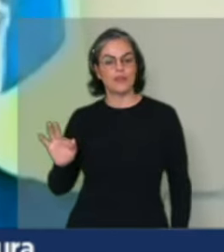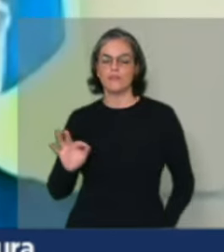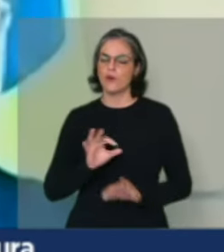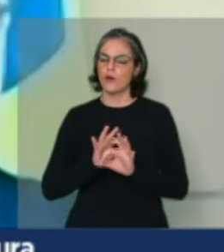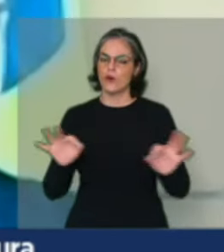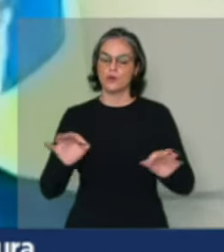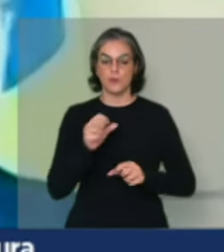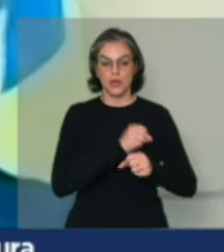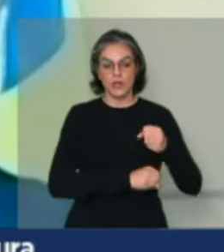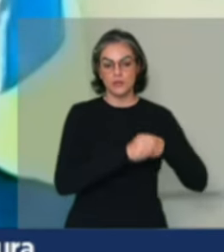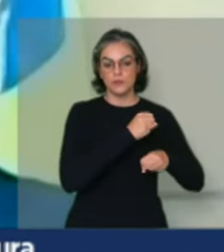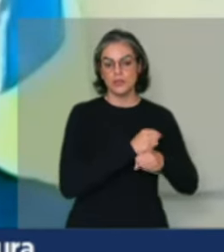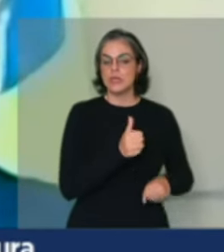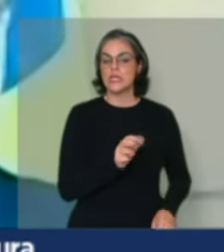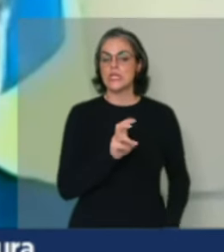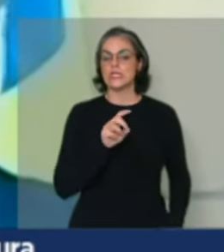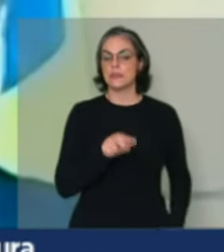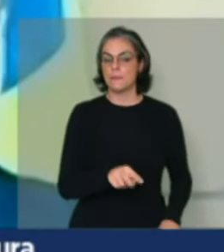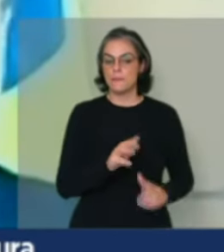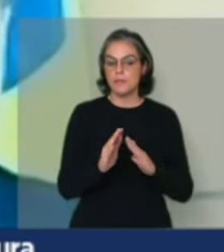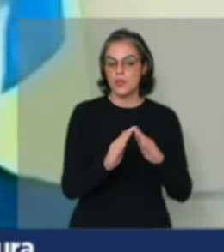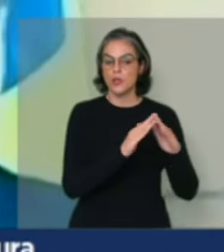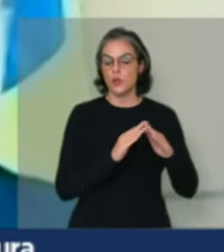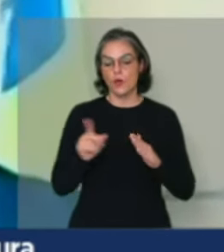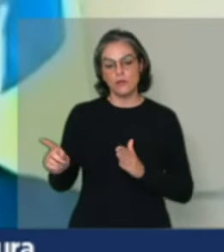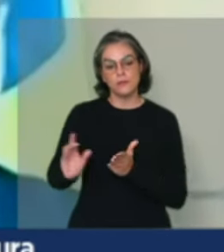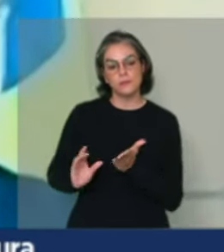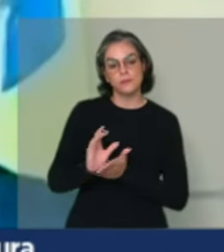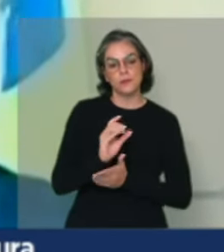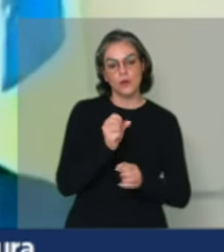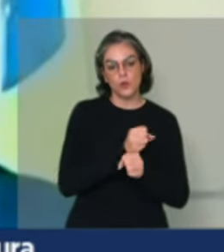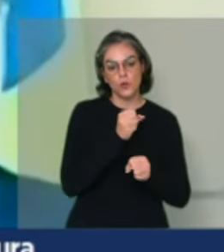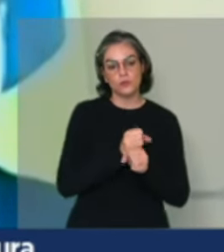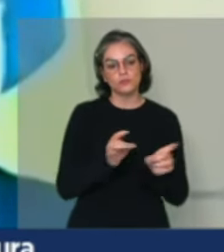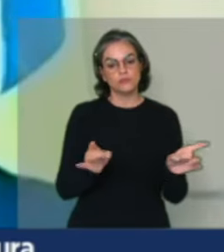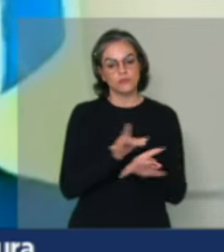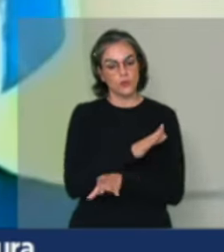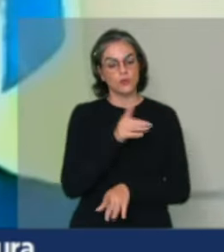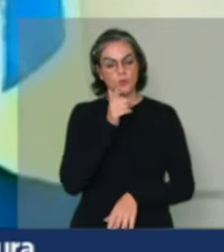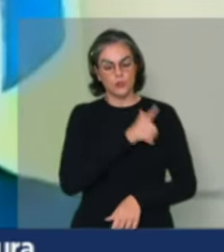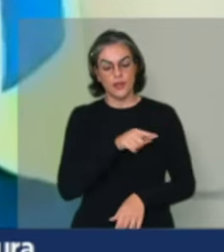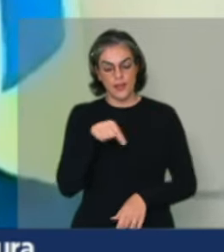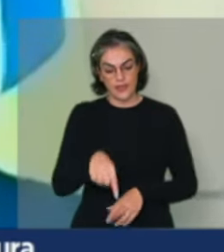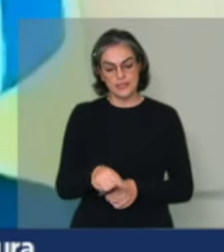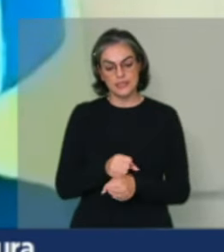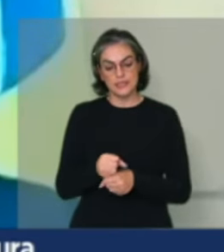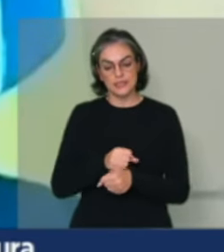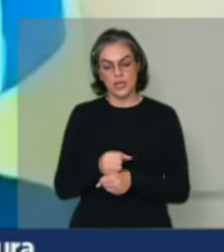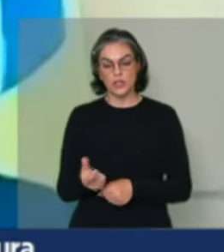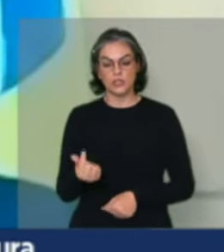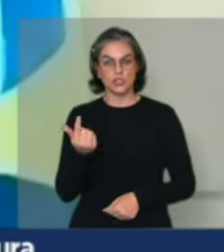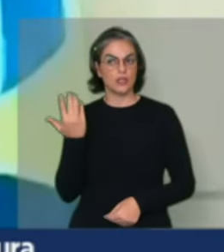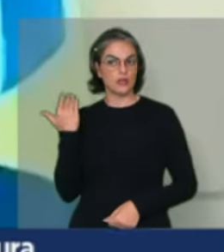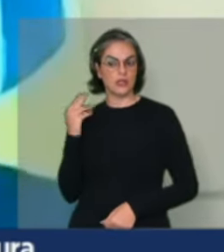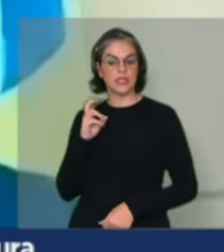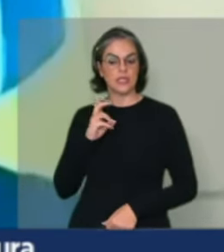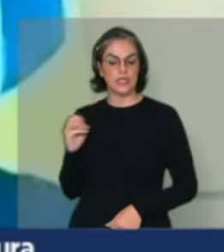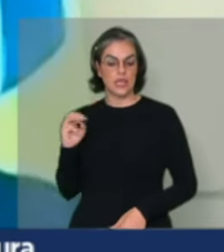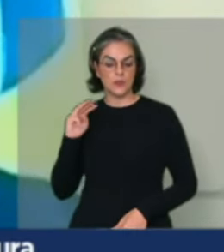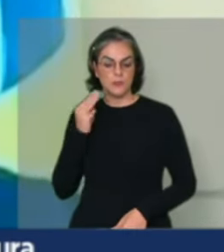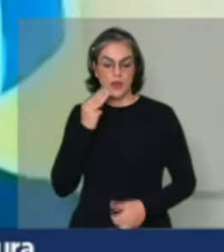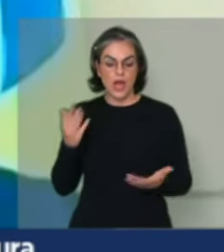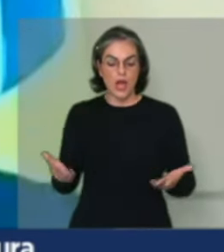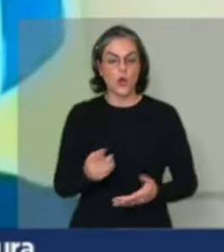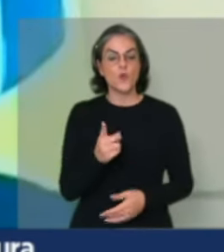passado, 15 mil unidades financiadas, construídas e executadas. Esse ano, nós passamos o dinheiro que era de 500 bilhões para 1 bilhão,